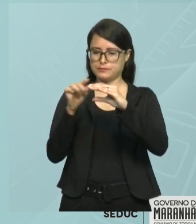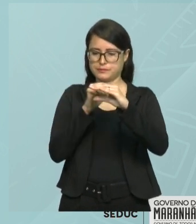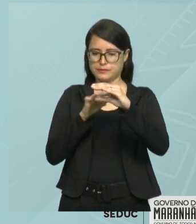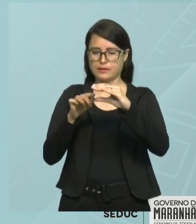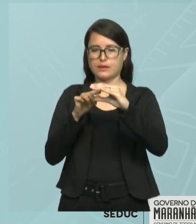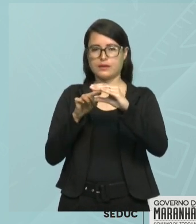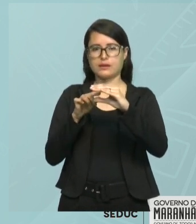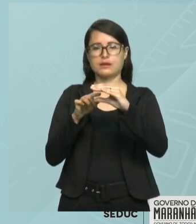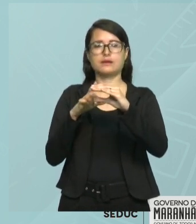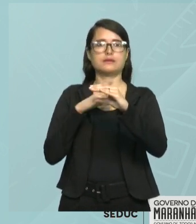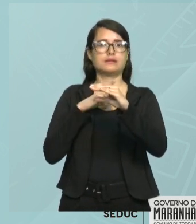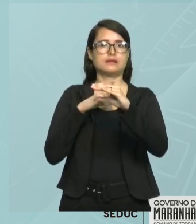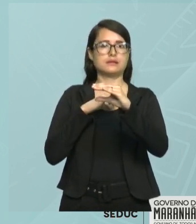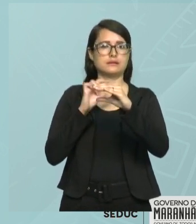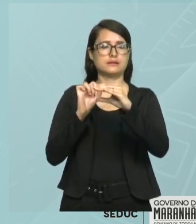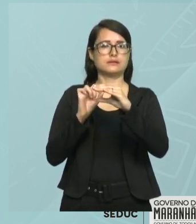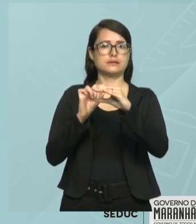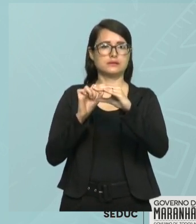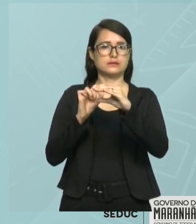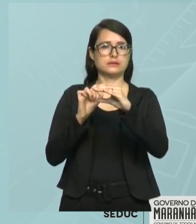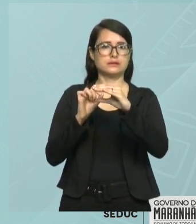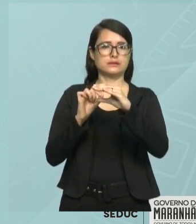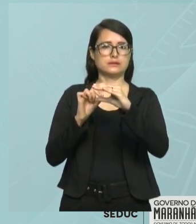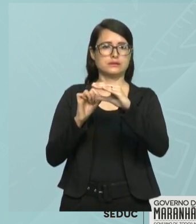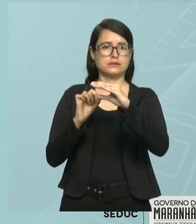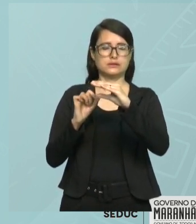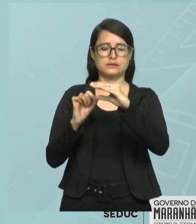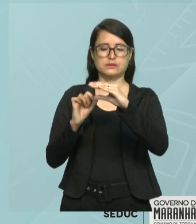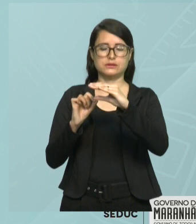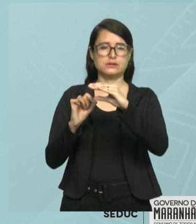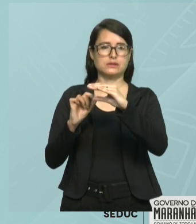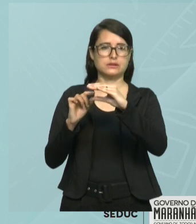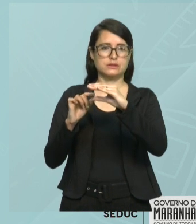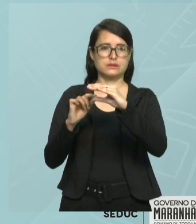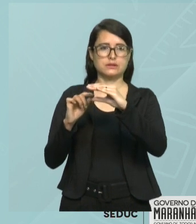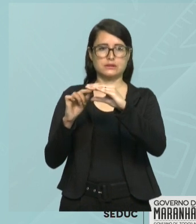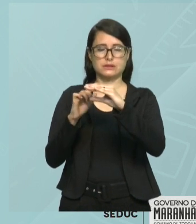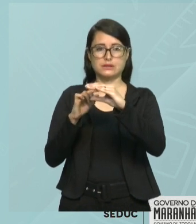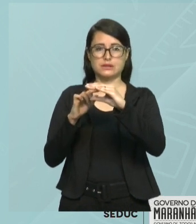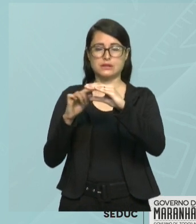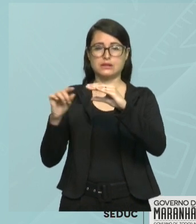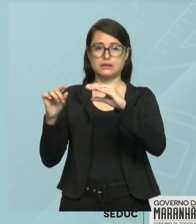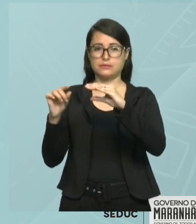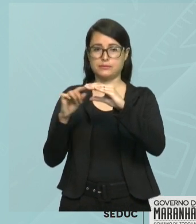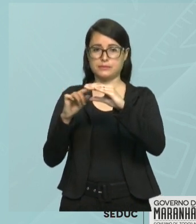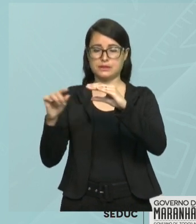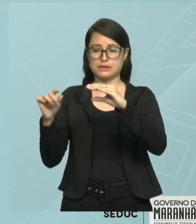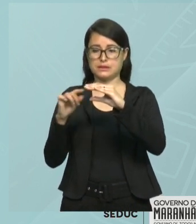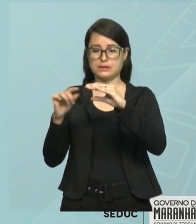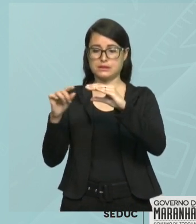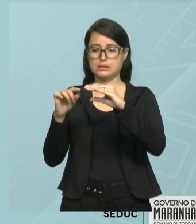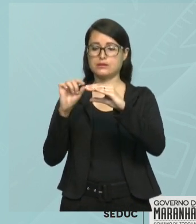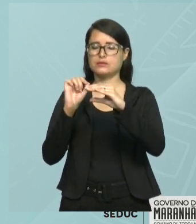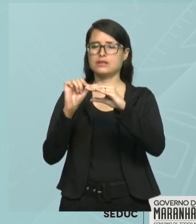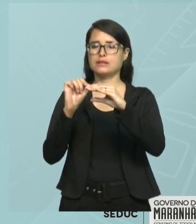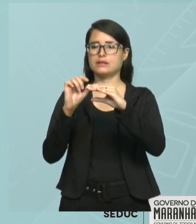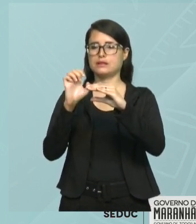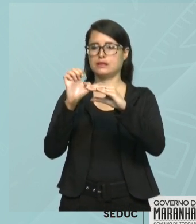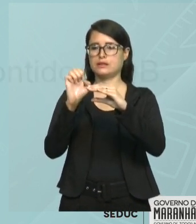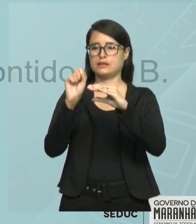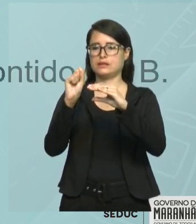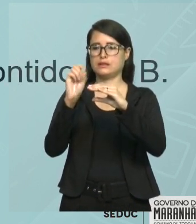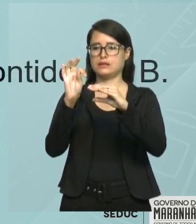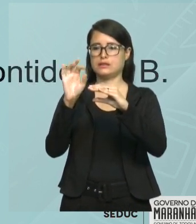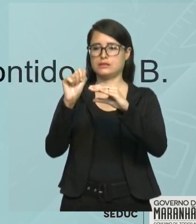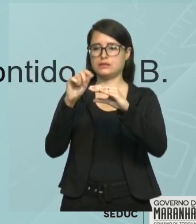onde, quando eu tenho a boquinha desse sinal voltado para a direita, eu chamo de estar contido. Então,